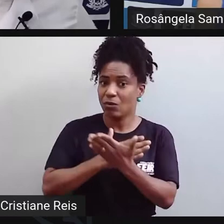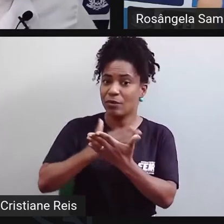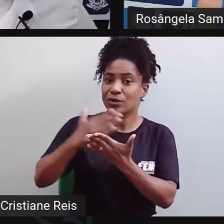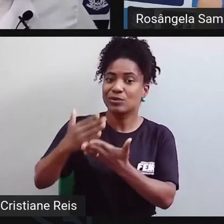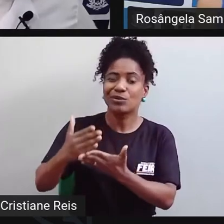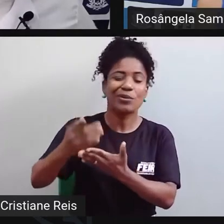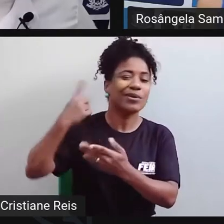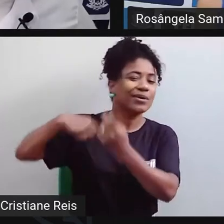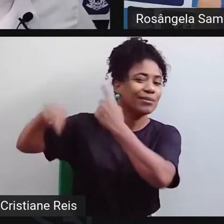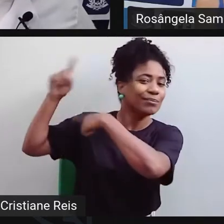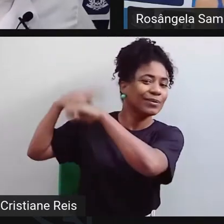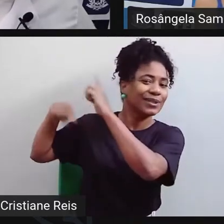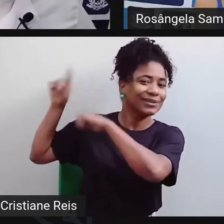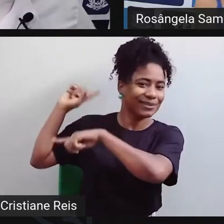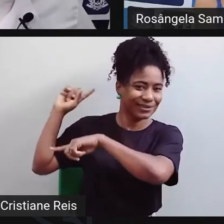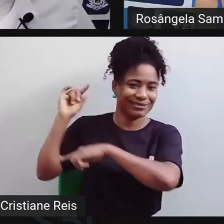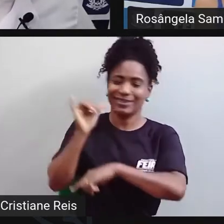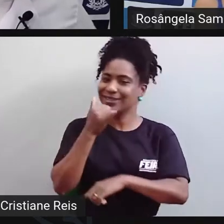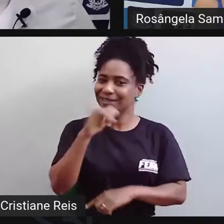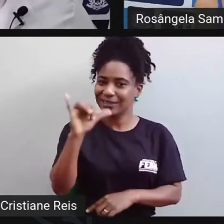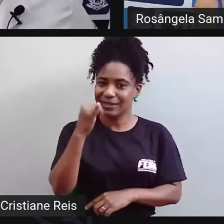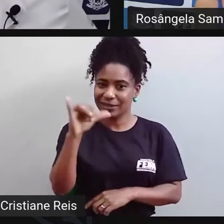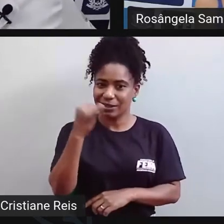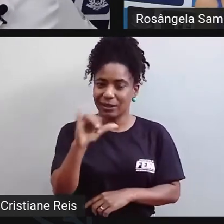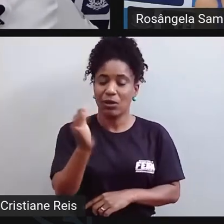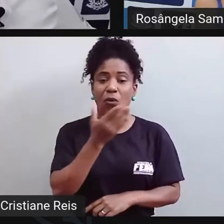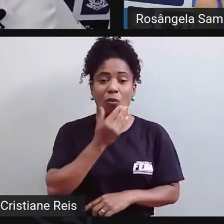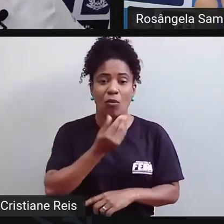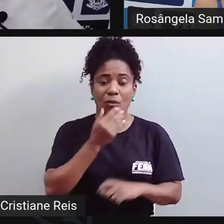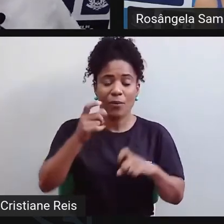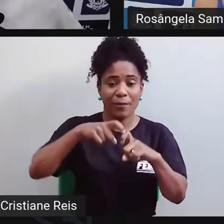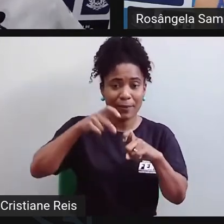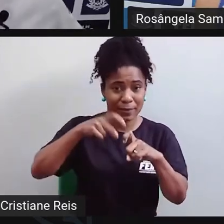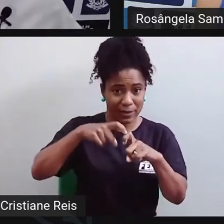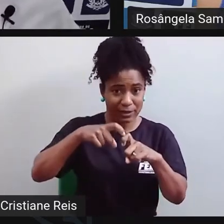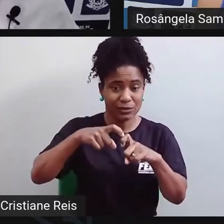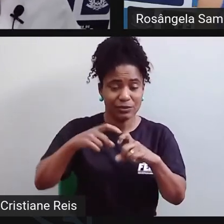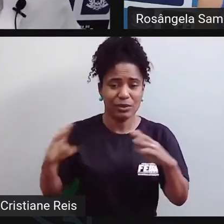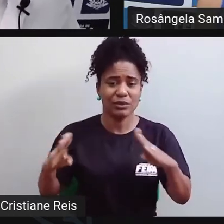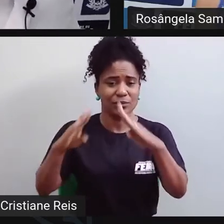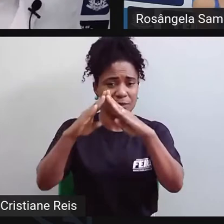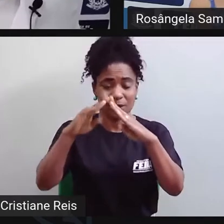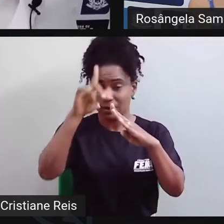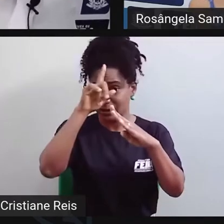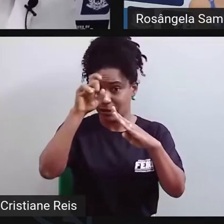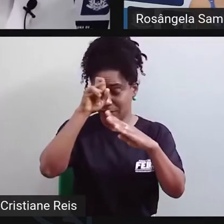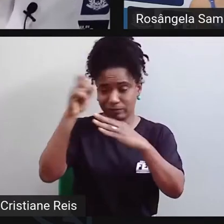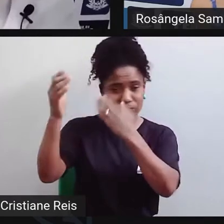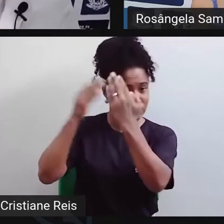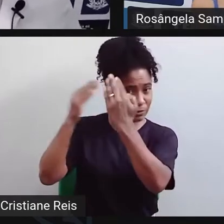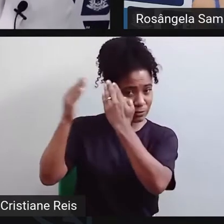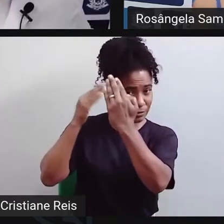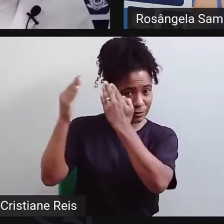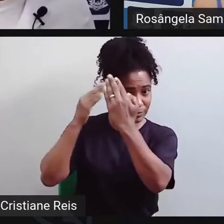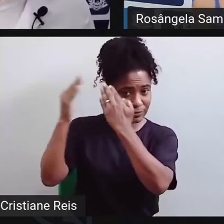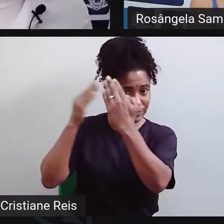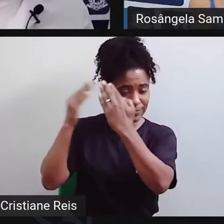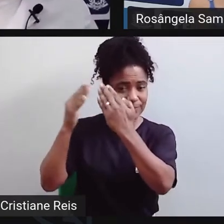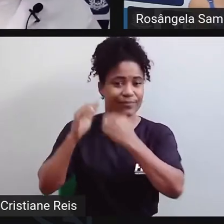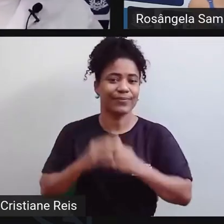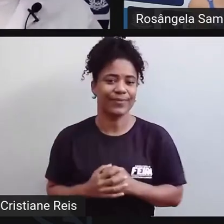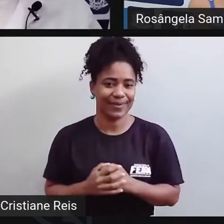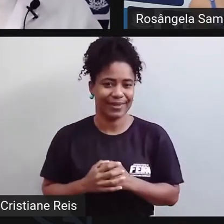Ele passou a dirigir um hospital psiquiátrico e ele tinha a ideia de que não se